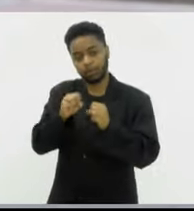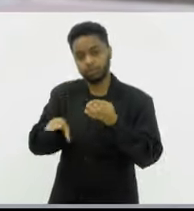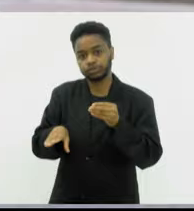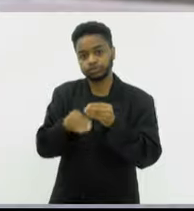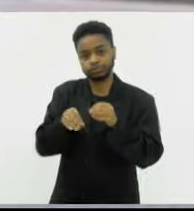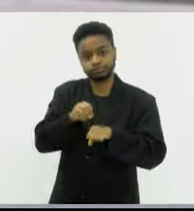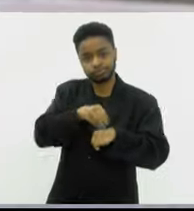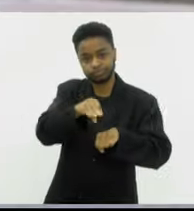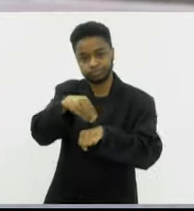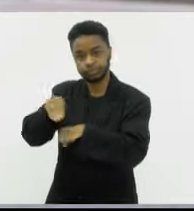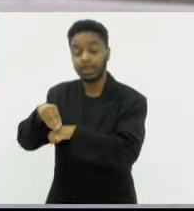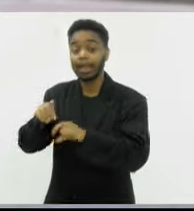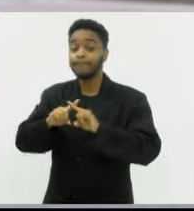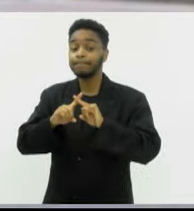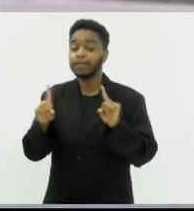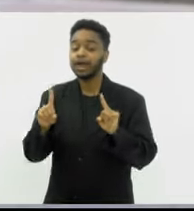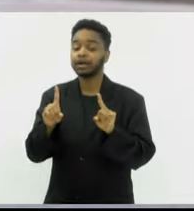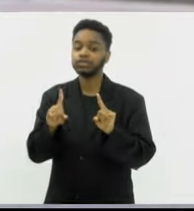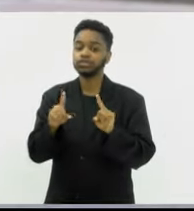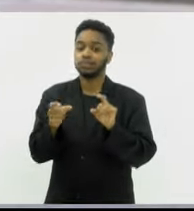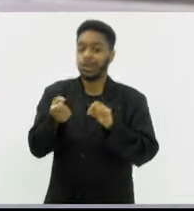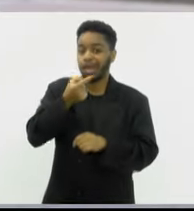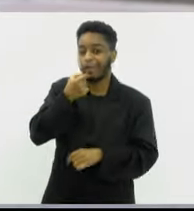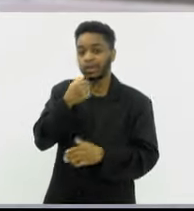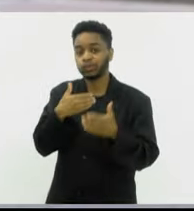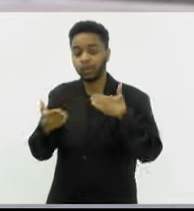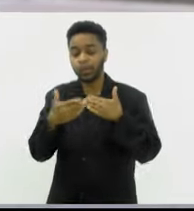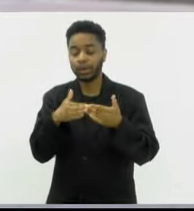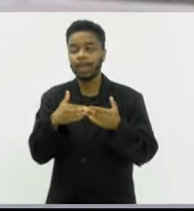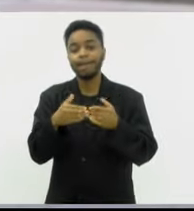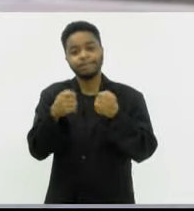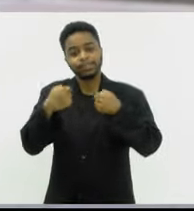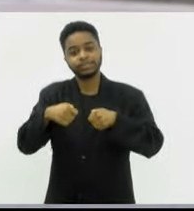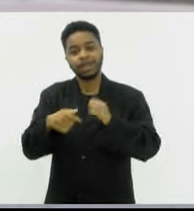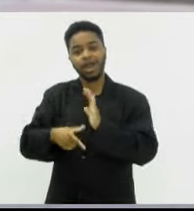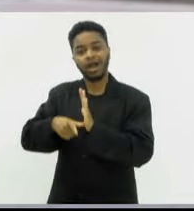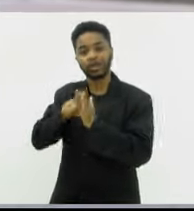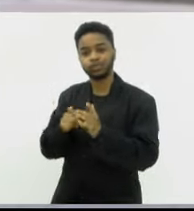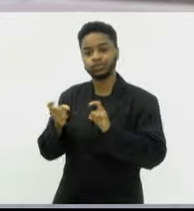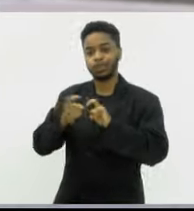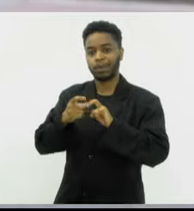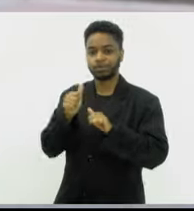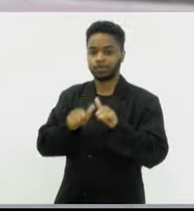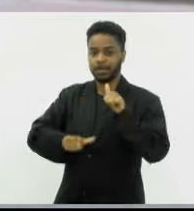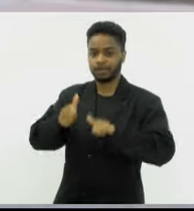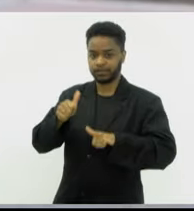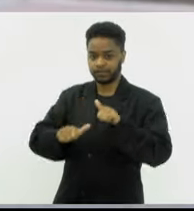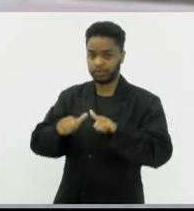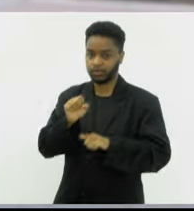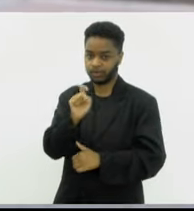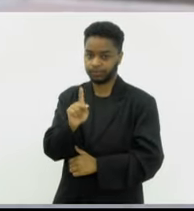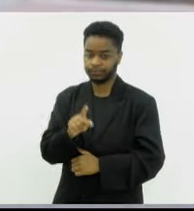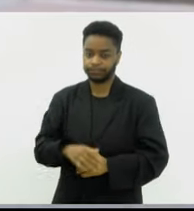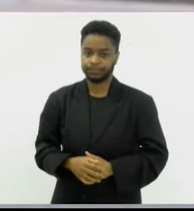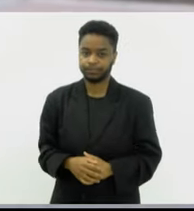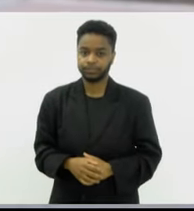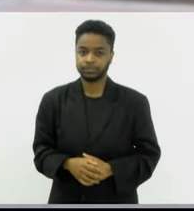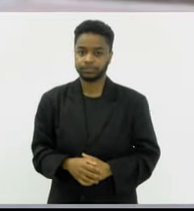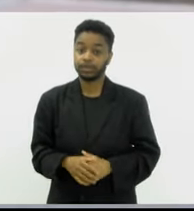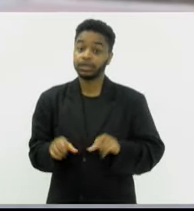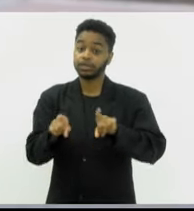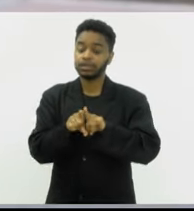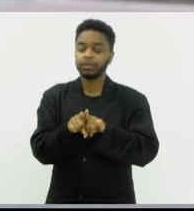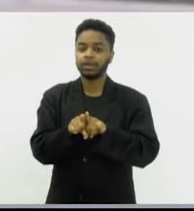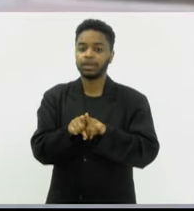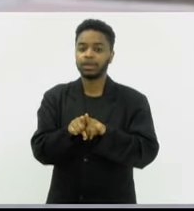medicação, em geral, tem que ser avaliada pelo médico assistente, tá? E em doses que